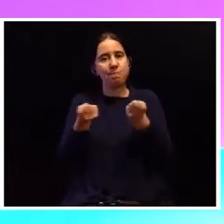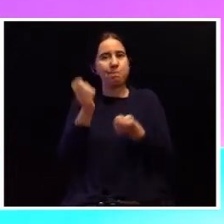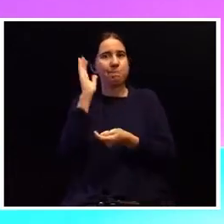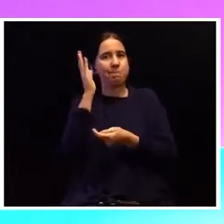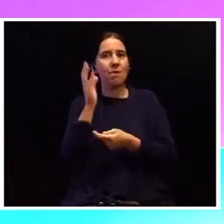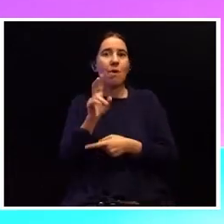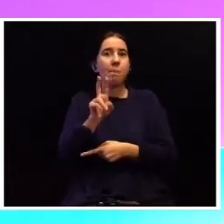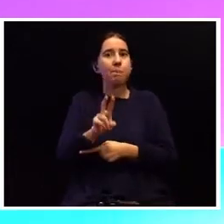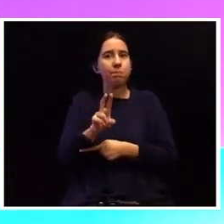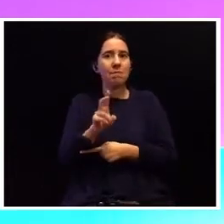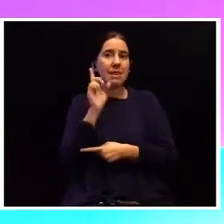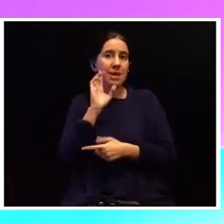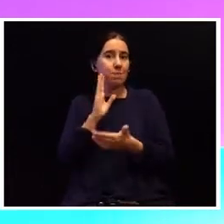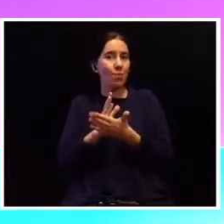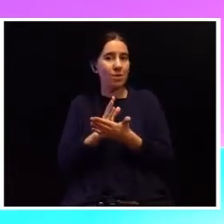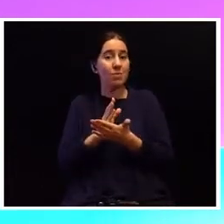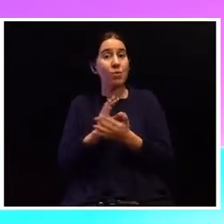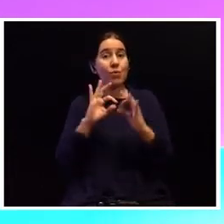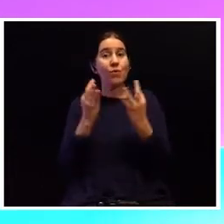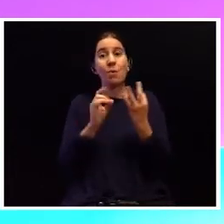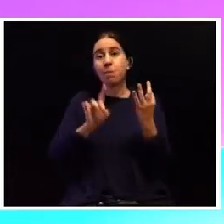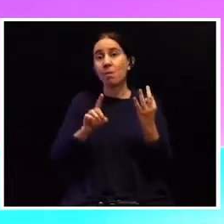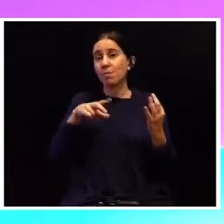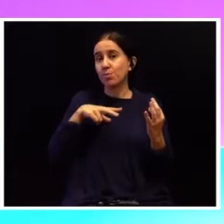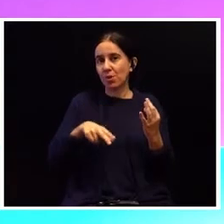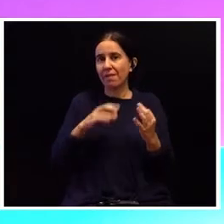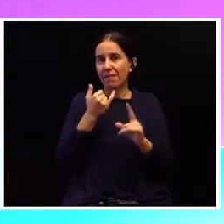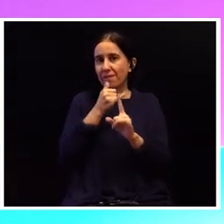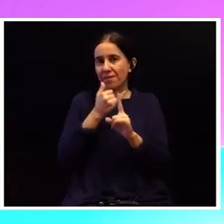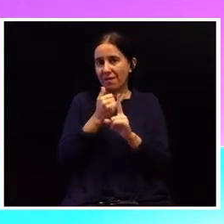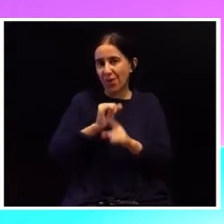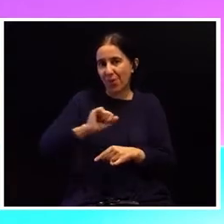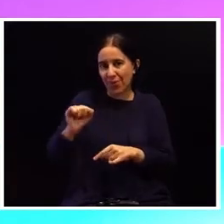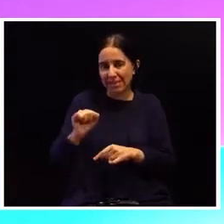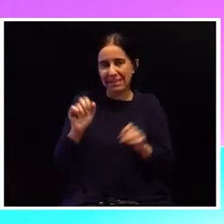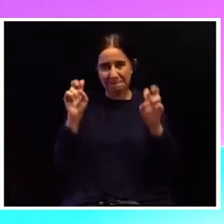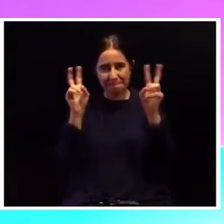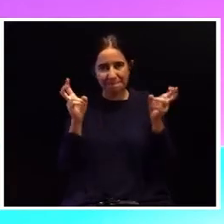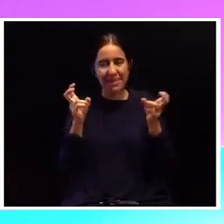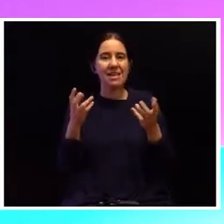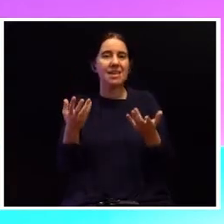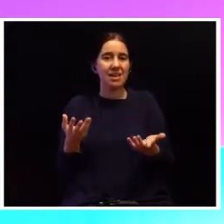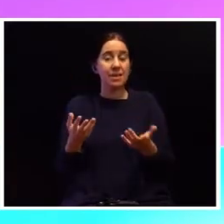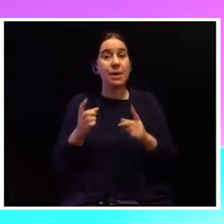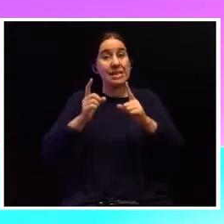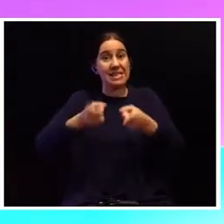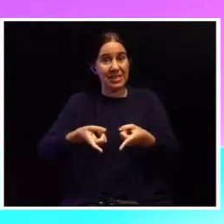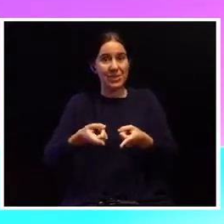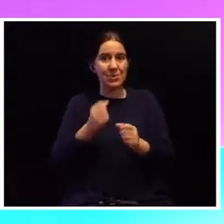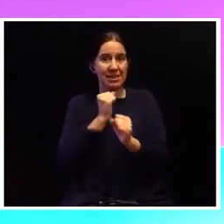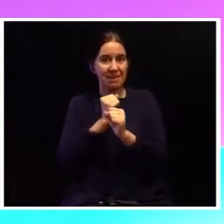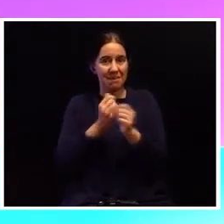segundo e último dia do primeiro Fórum Portugal contra a Violência e para dar início aos